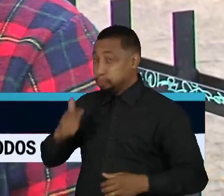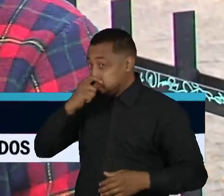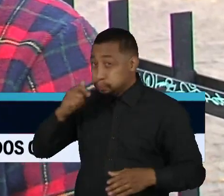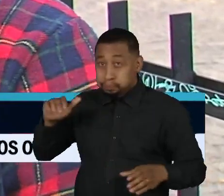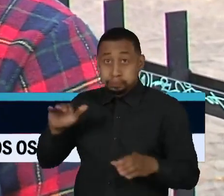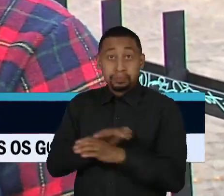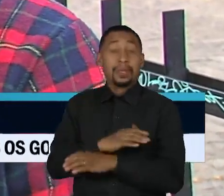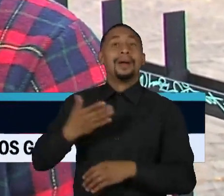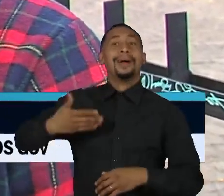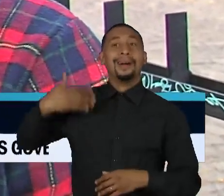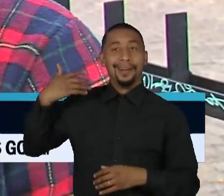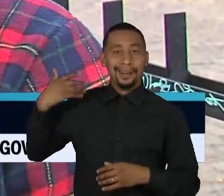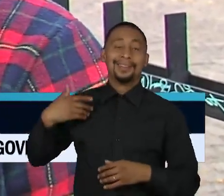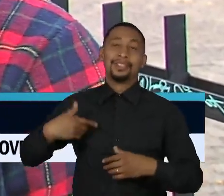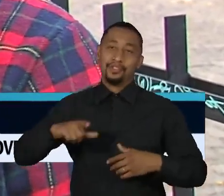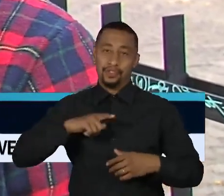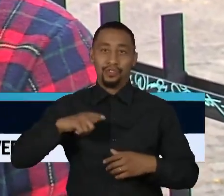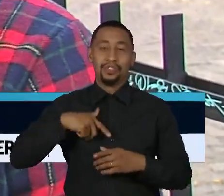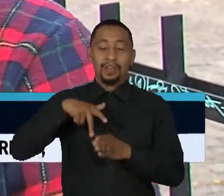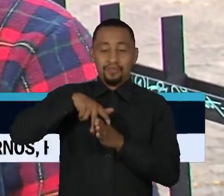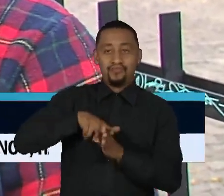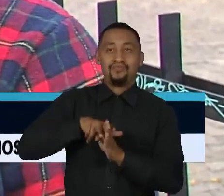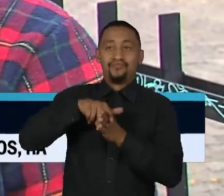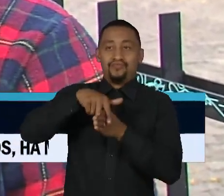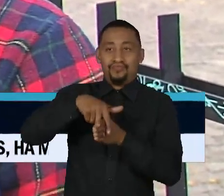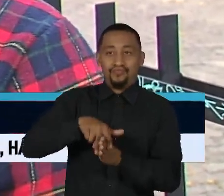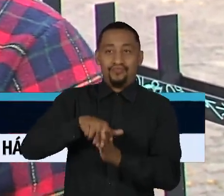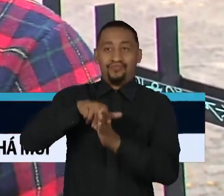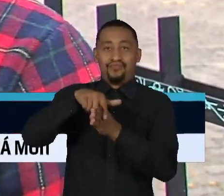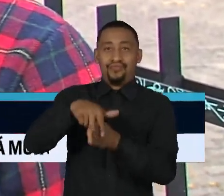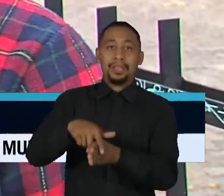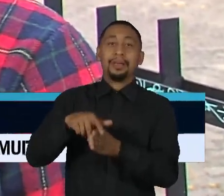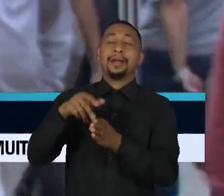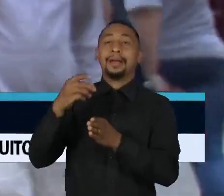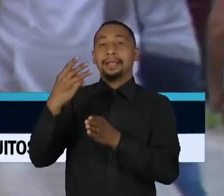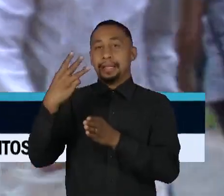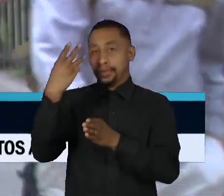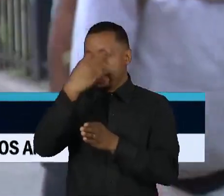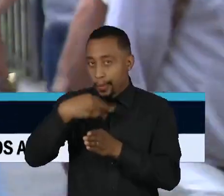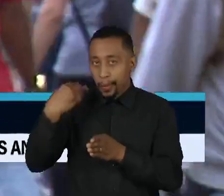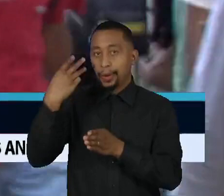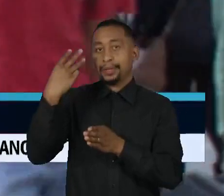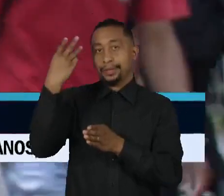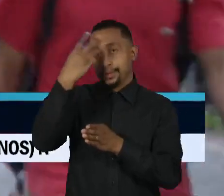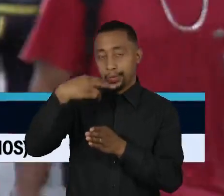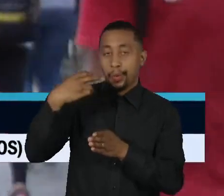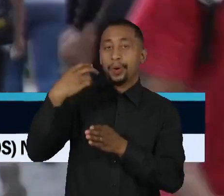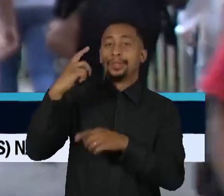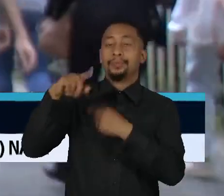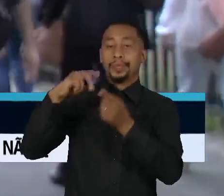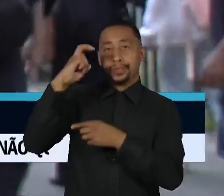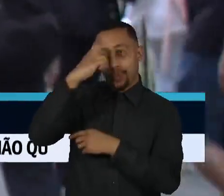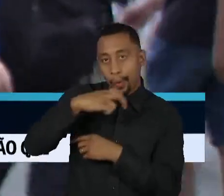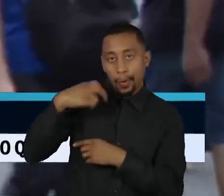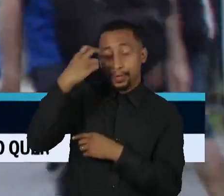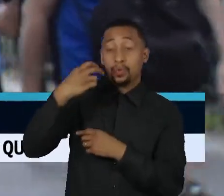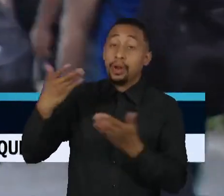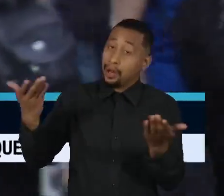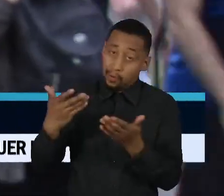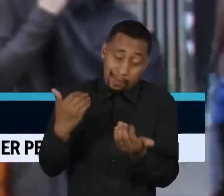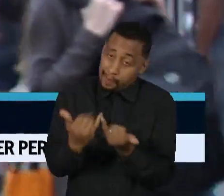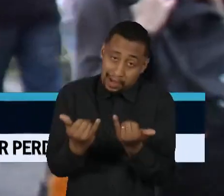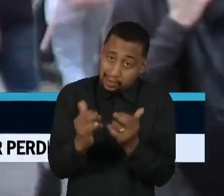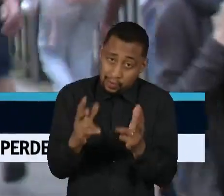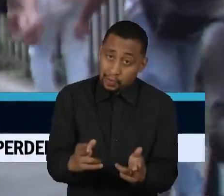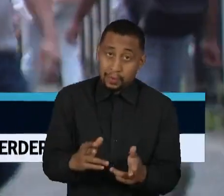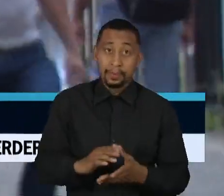era um caminhão que fazia coleta, 3 em 3 horas, 5 em 5 horas. Todas essas reclamações têm uma razão.